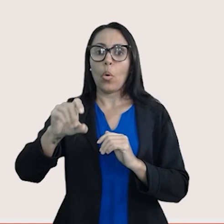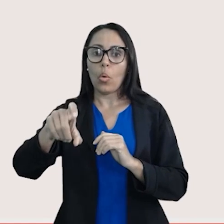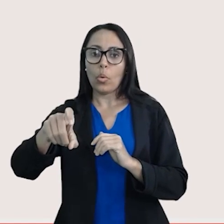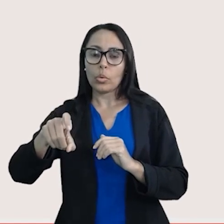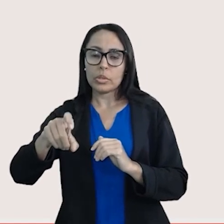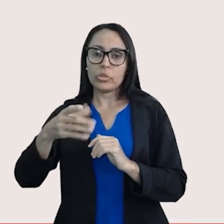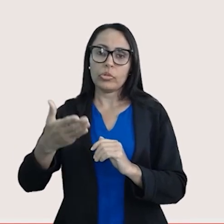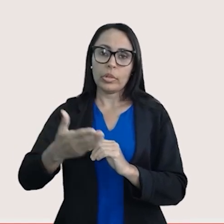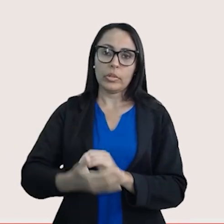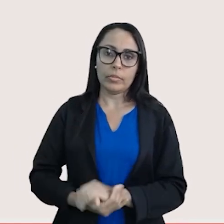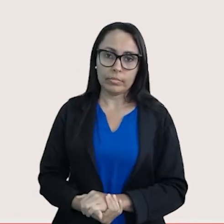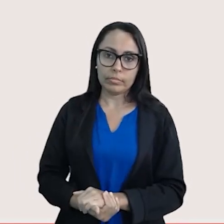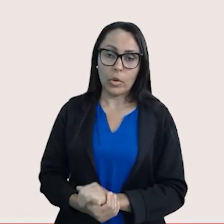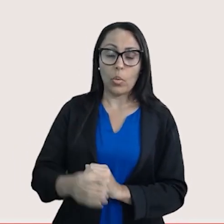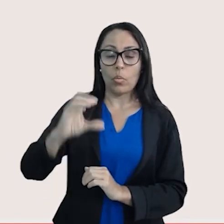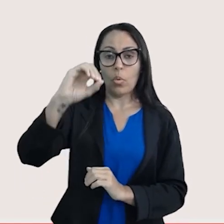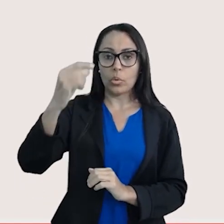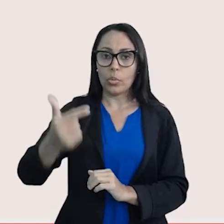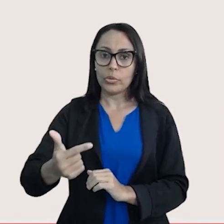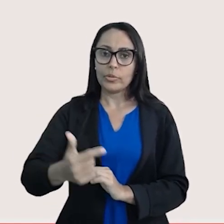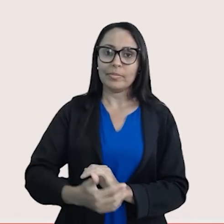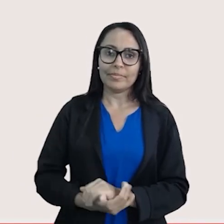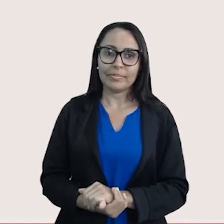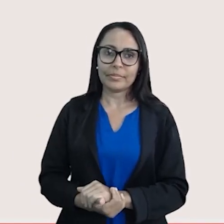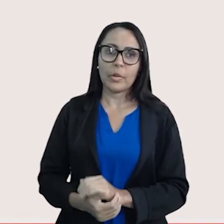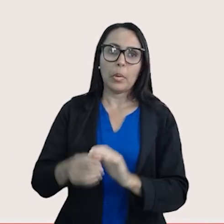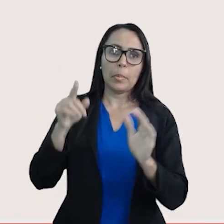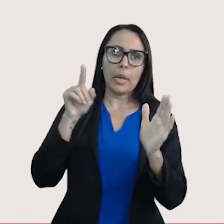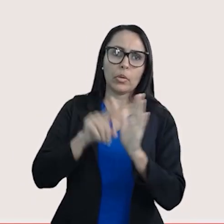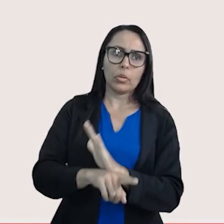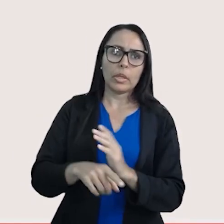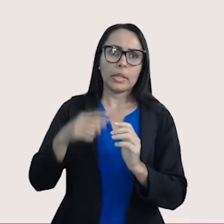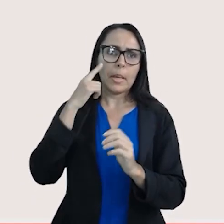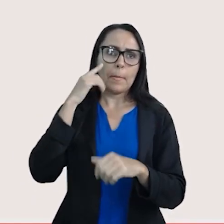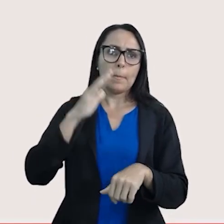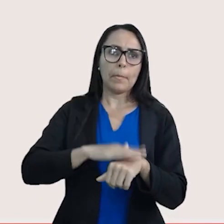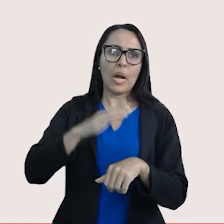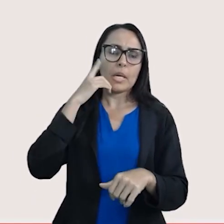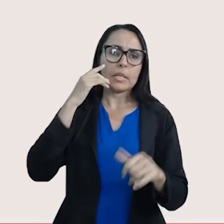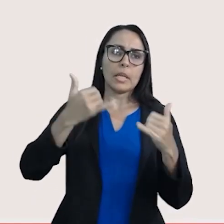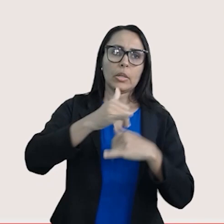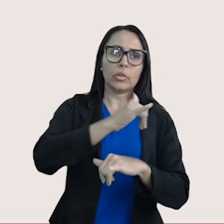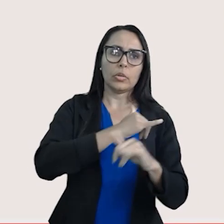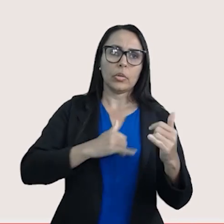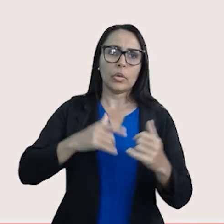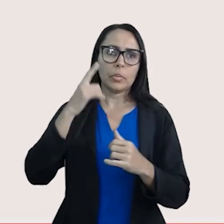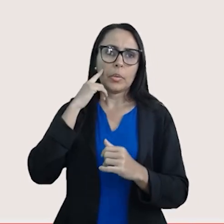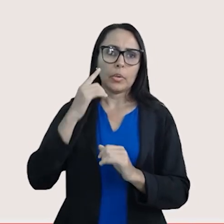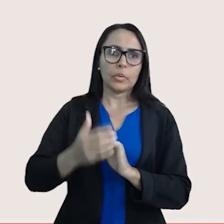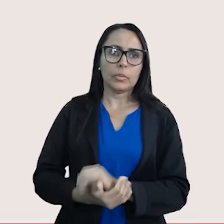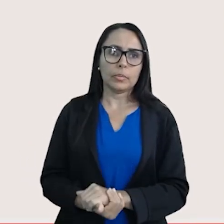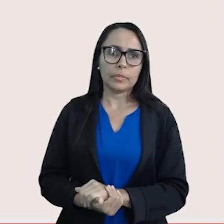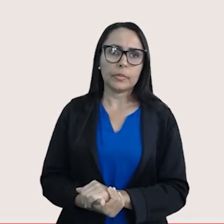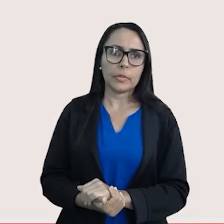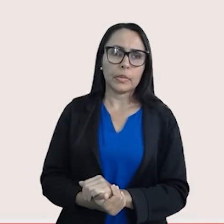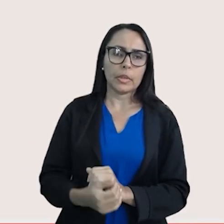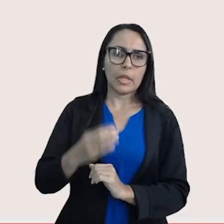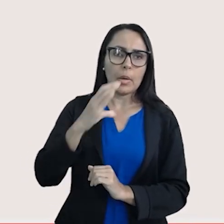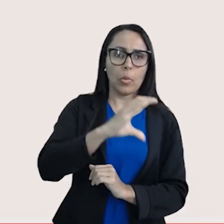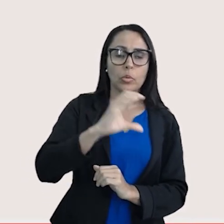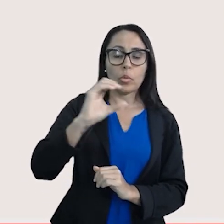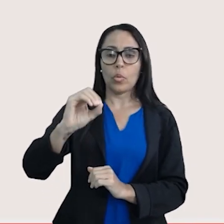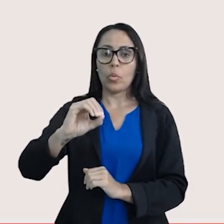setinha aponta pro oxigênio pro lado da direita. Pergunta pro outro lado. Quem é mais eletronegativo, carbono ou oxigênio? O